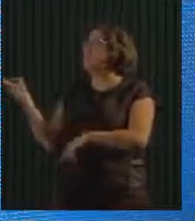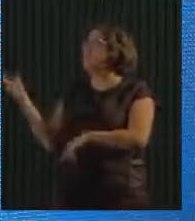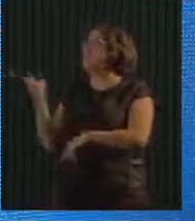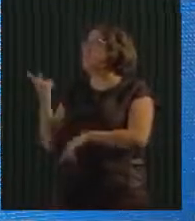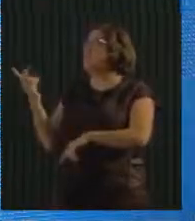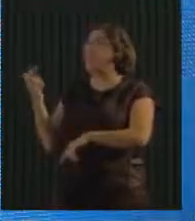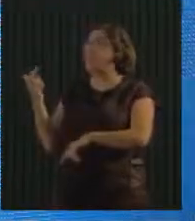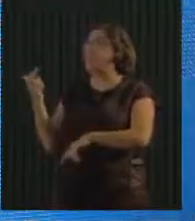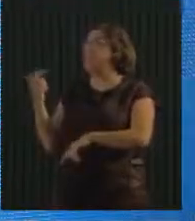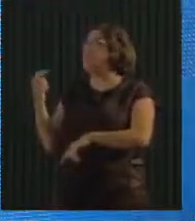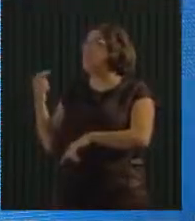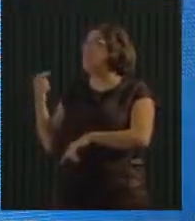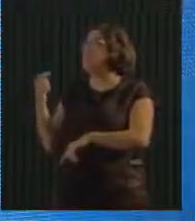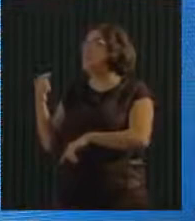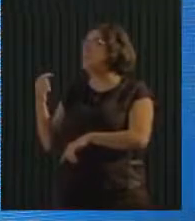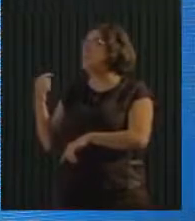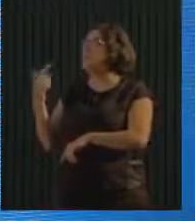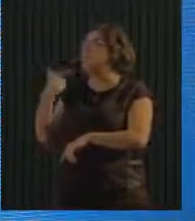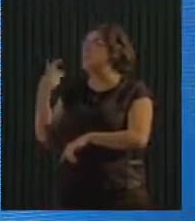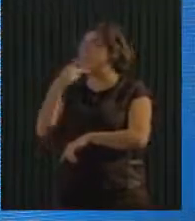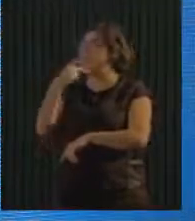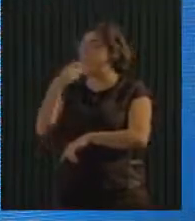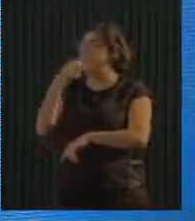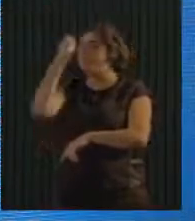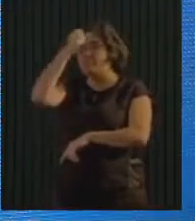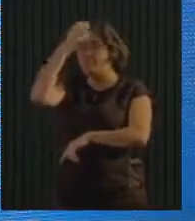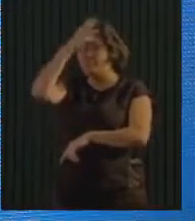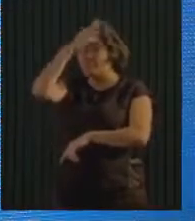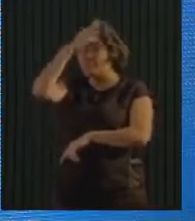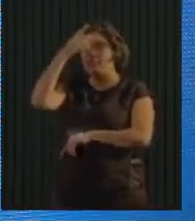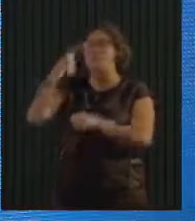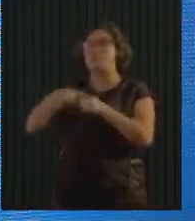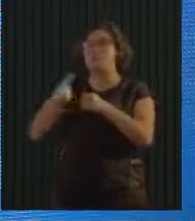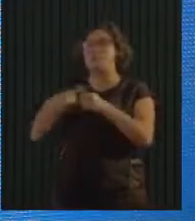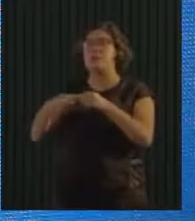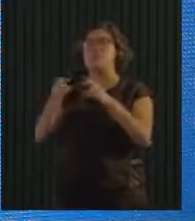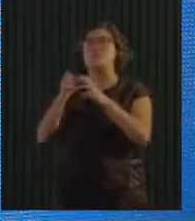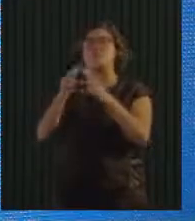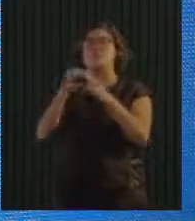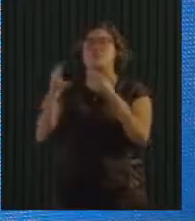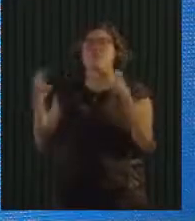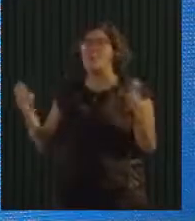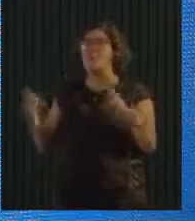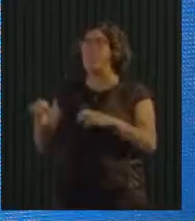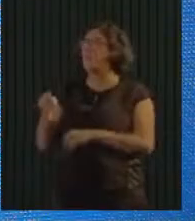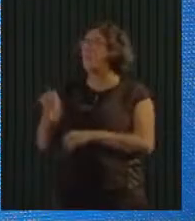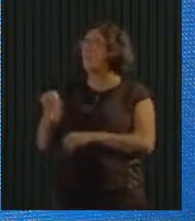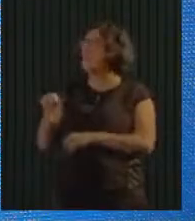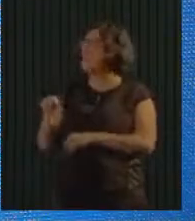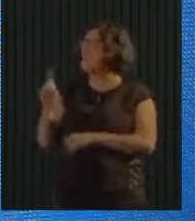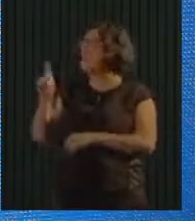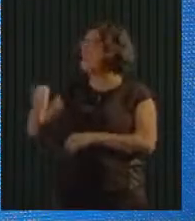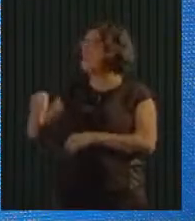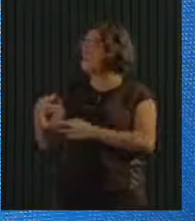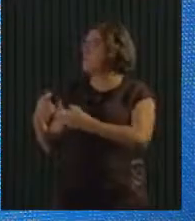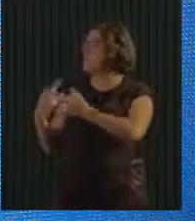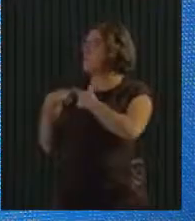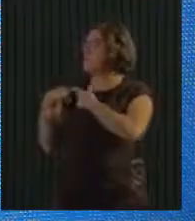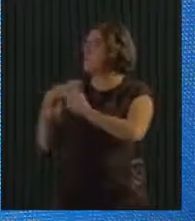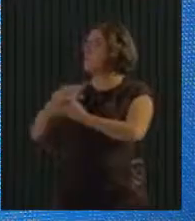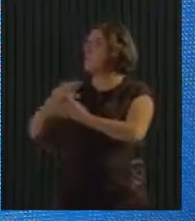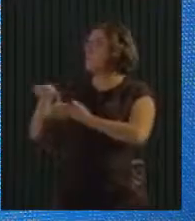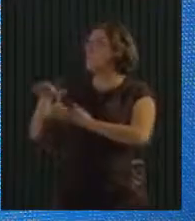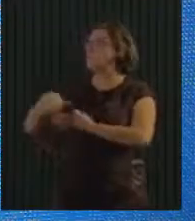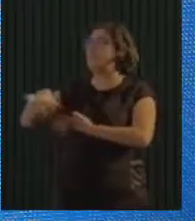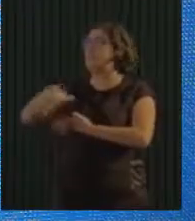o vice-prefeito da cidade de Florianópolis e o Lucas é o engenheiro responsável por diversos setores,